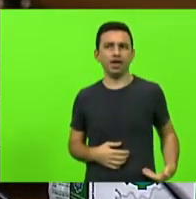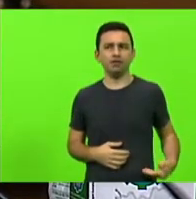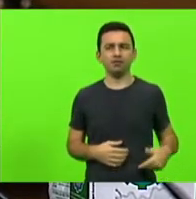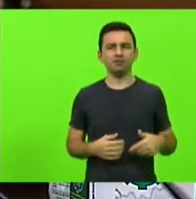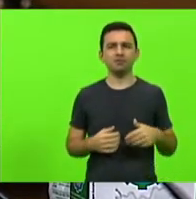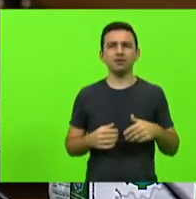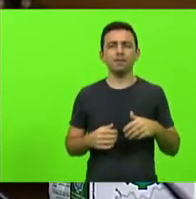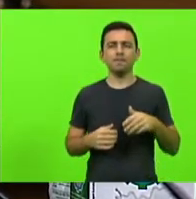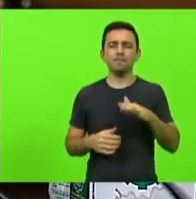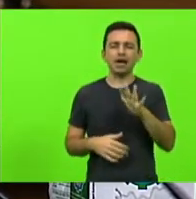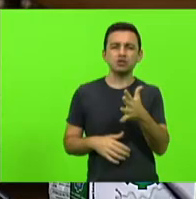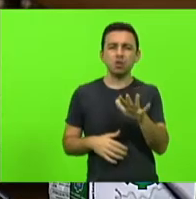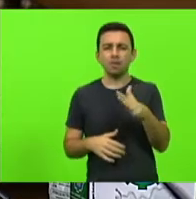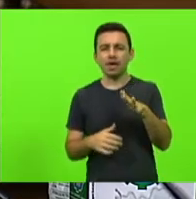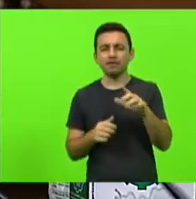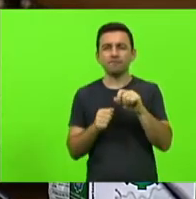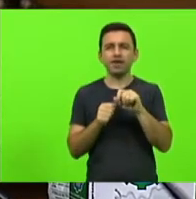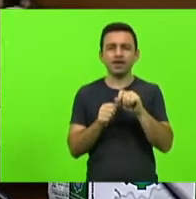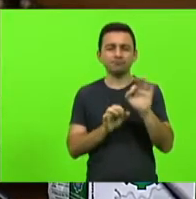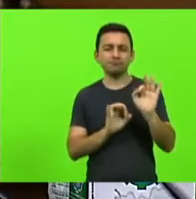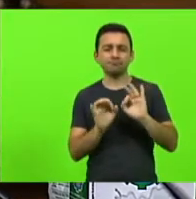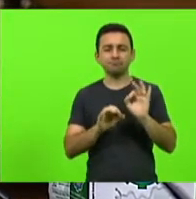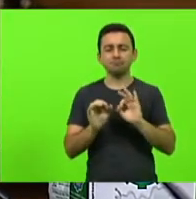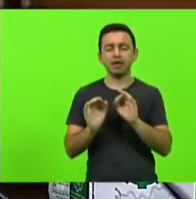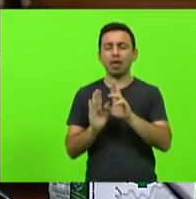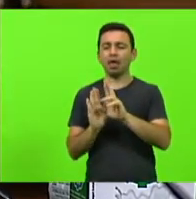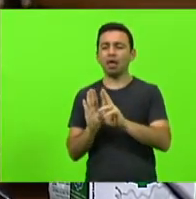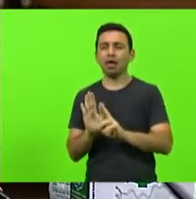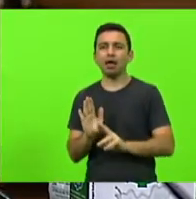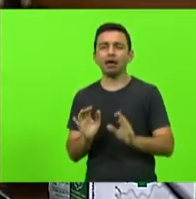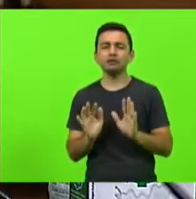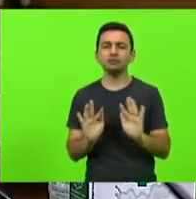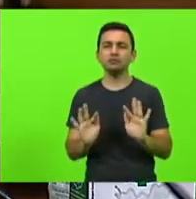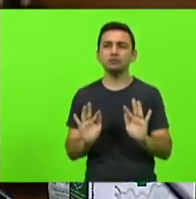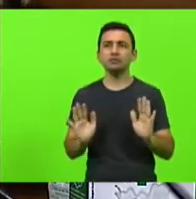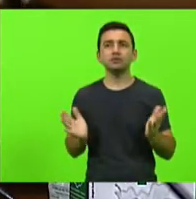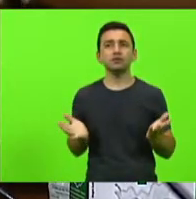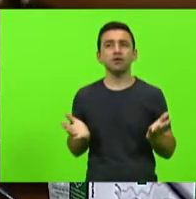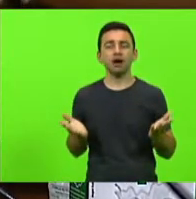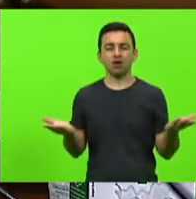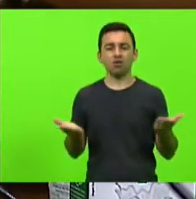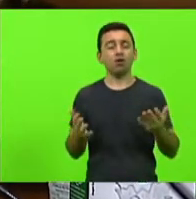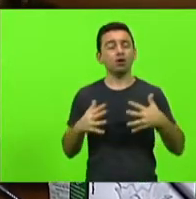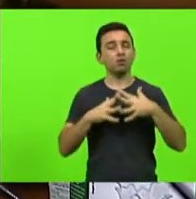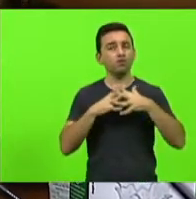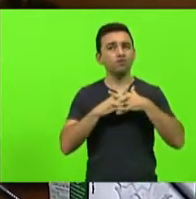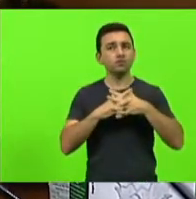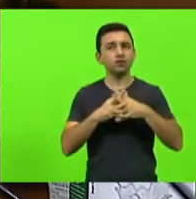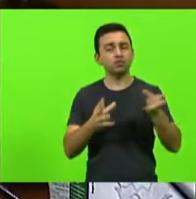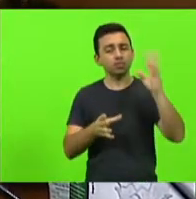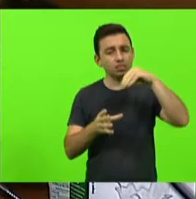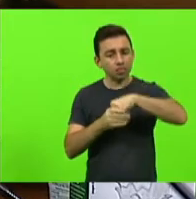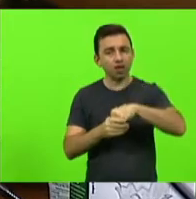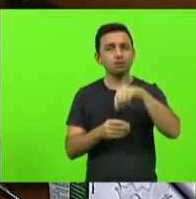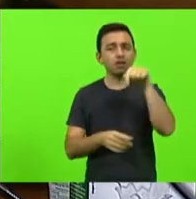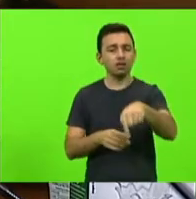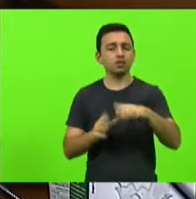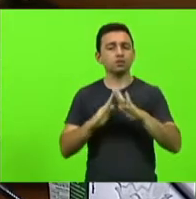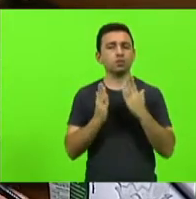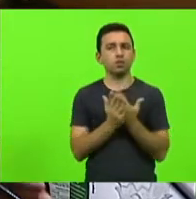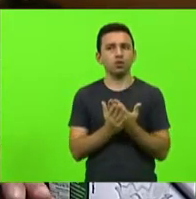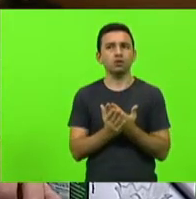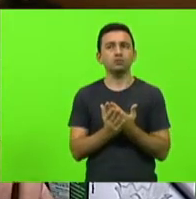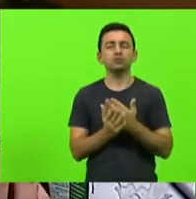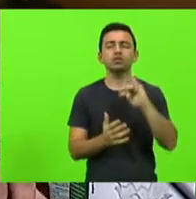para não enfrentar nenhum lado nem o outro e está criando esse embaraço dentro das escolas. O deputado Gessé tem razão.